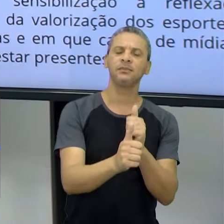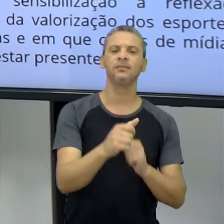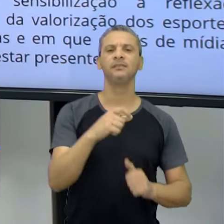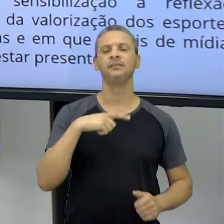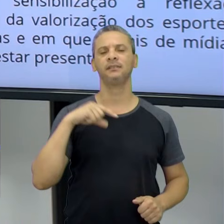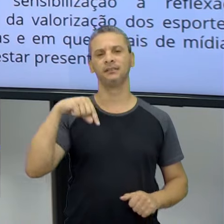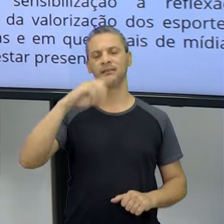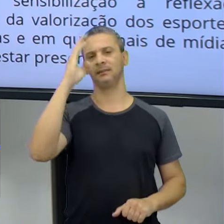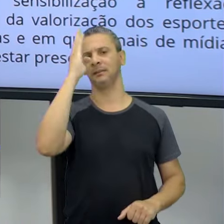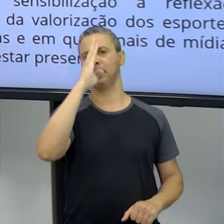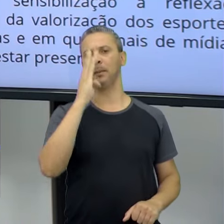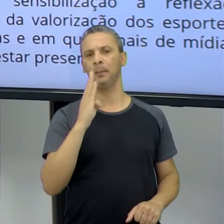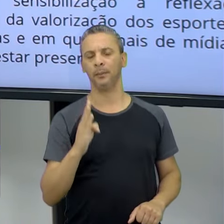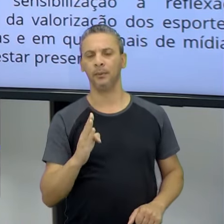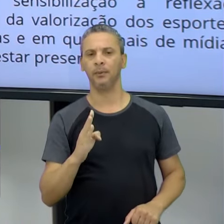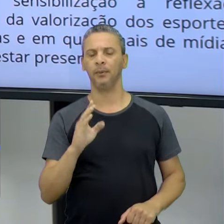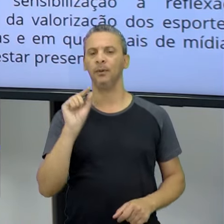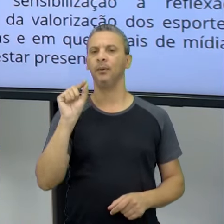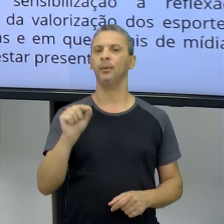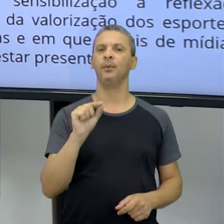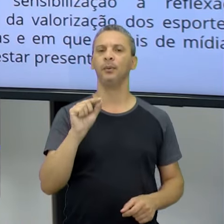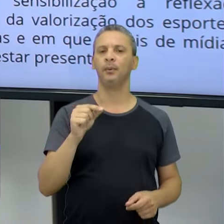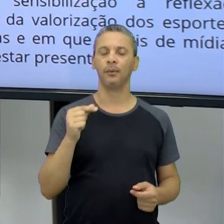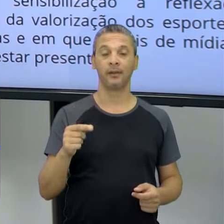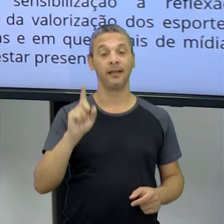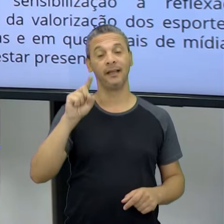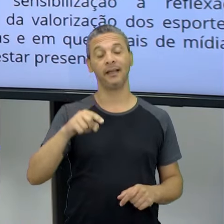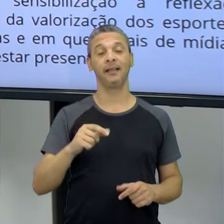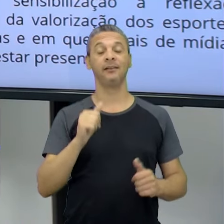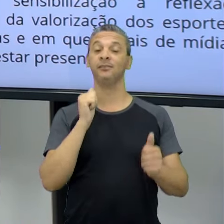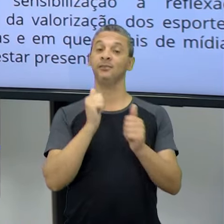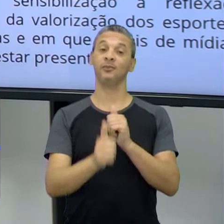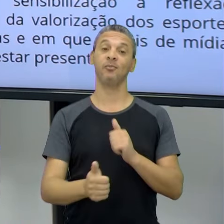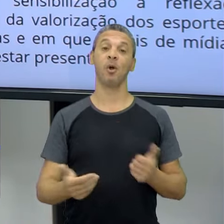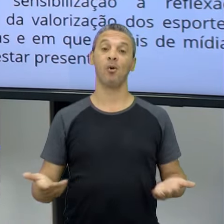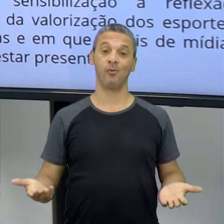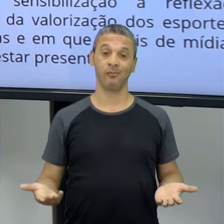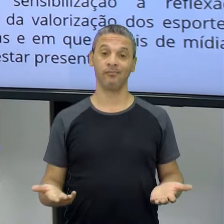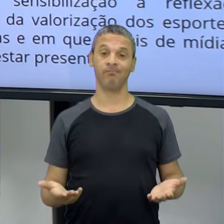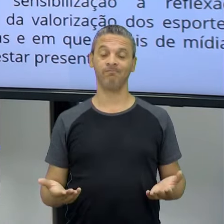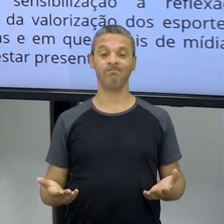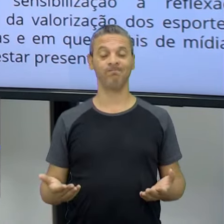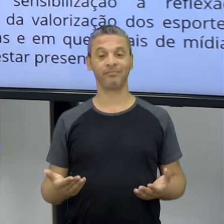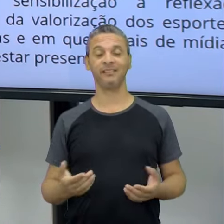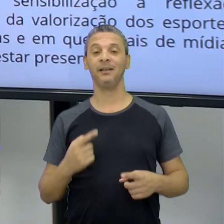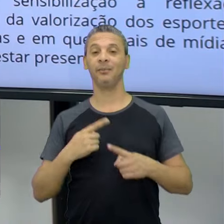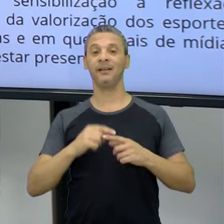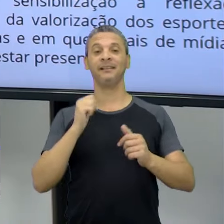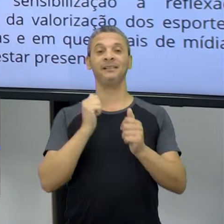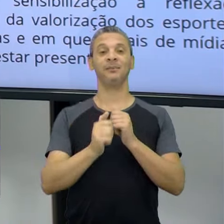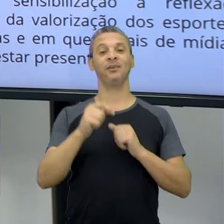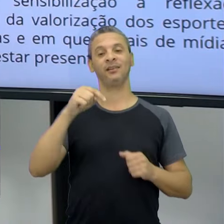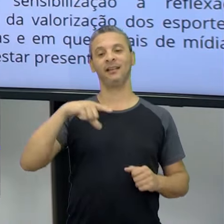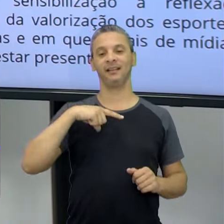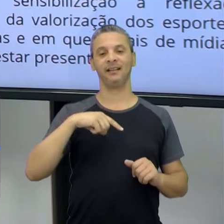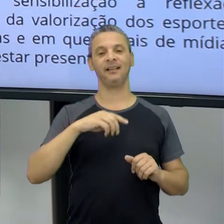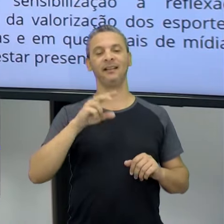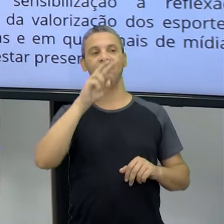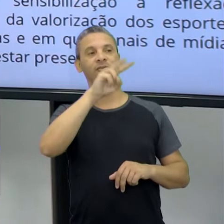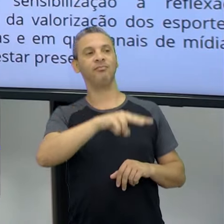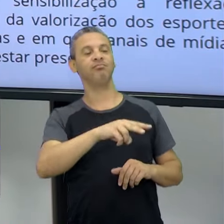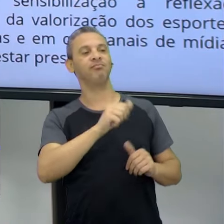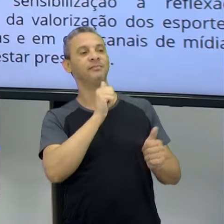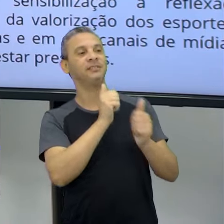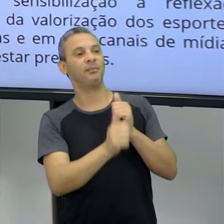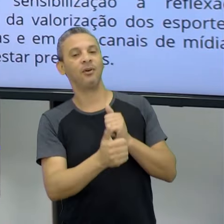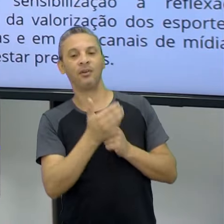no Brasil, é quase que o futebol. O futebol. Porque no Brasil, esporte, eu tenho lá o programa, que falar, esporte,